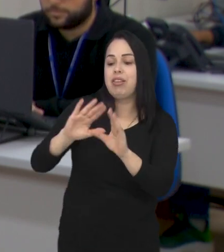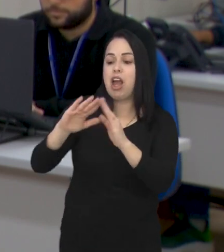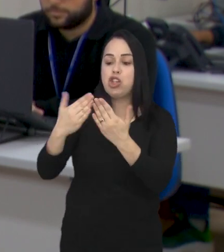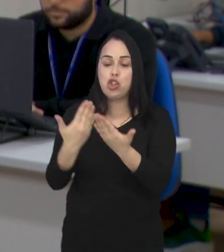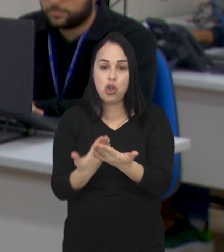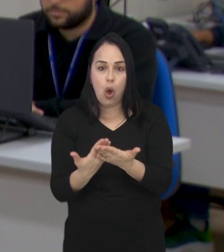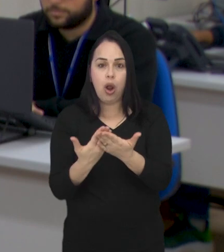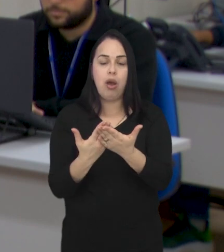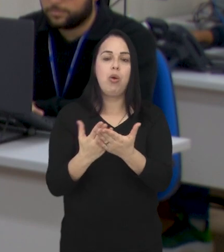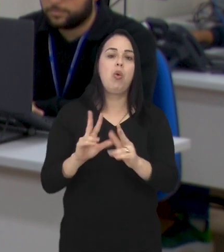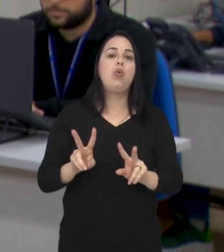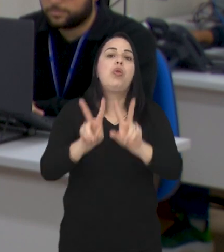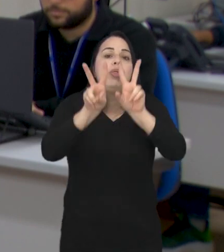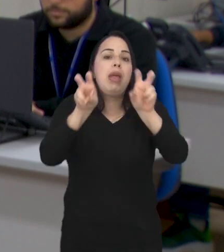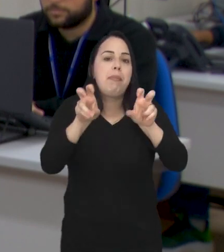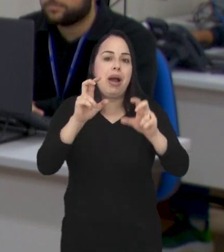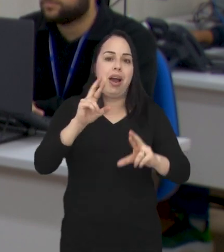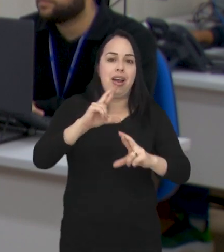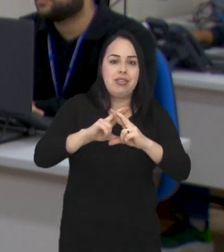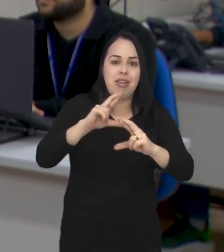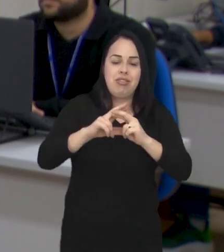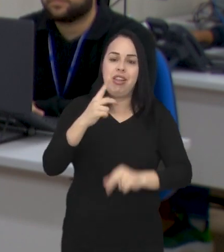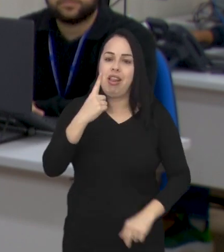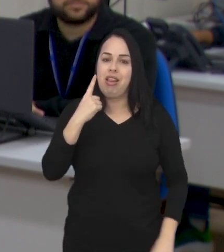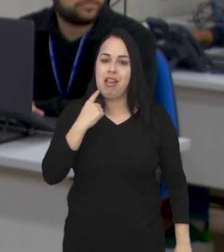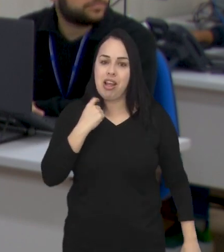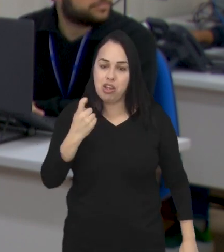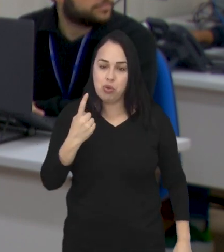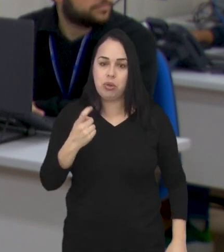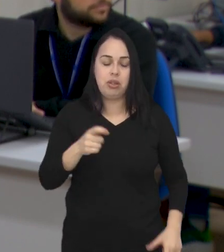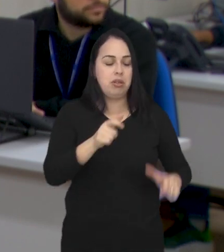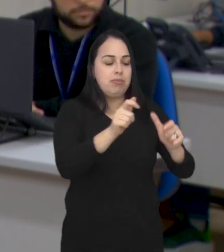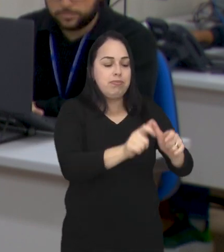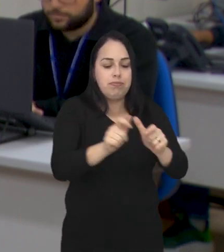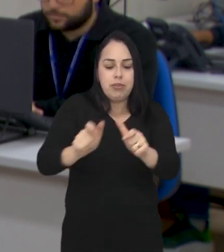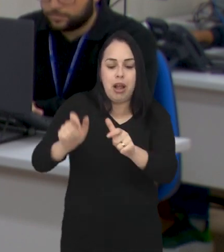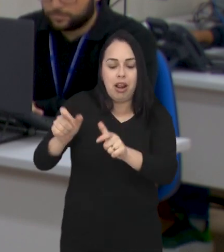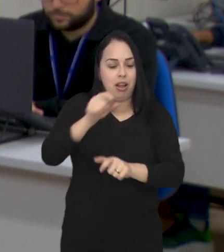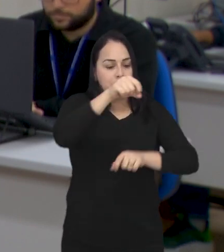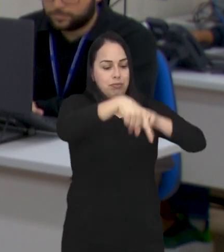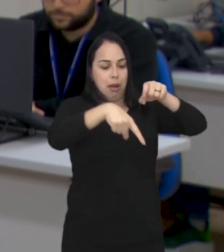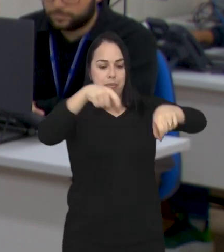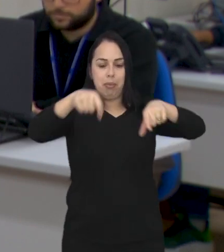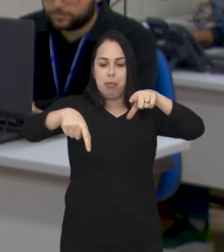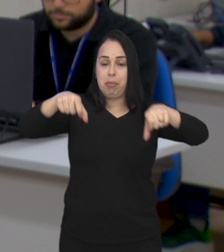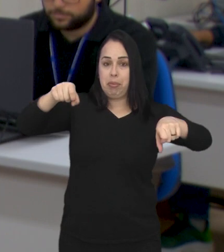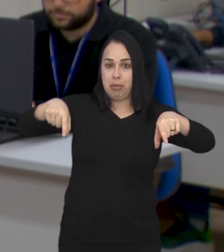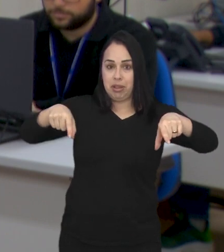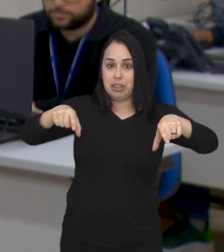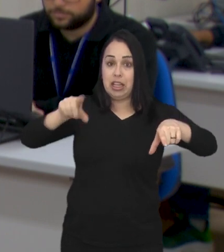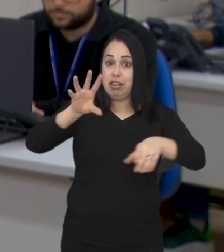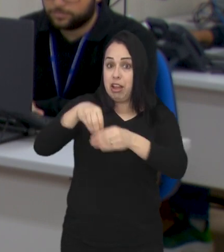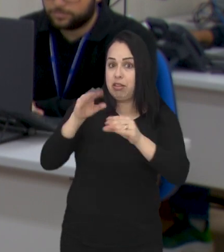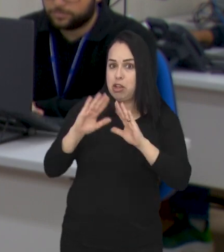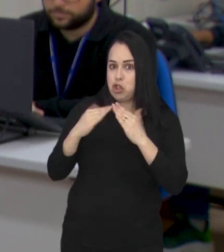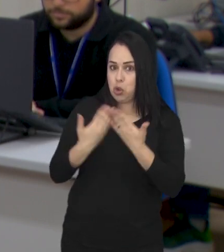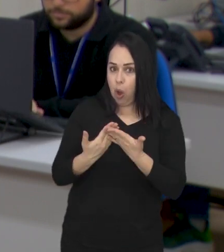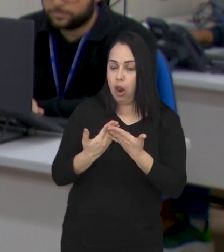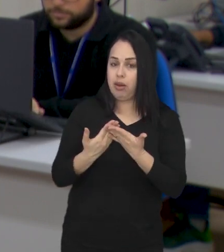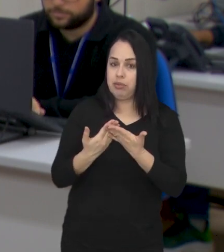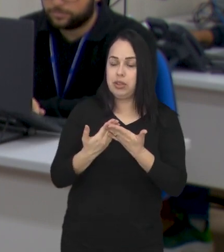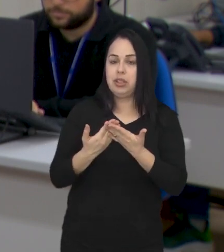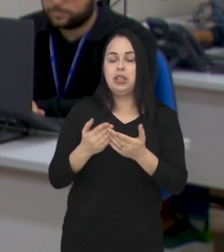escolas da cidade um programa sobre reciclagem de lixo. A ideia é implantar sistemas de coleta seletiva e separação de